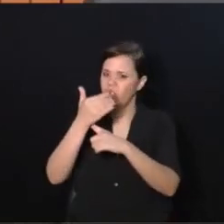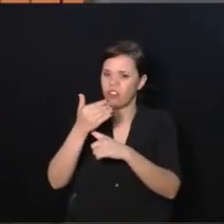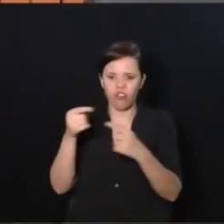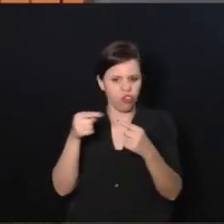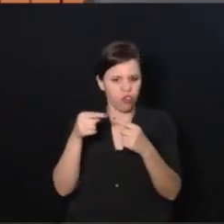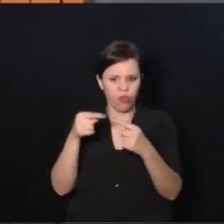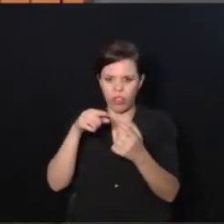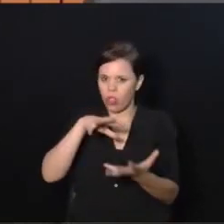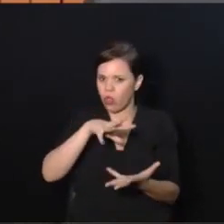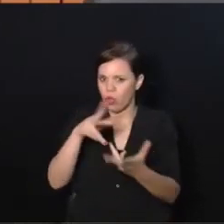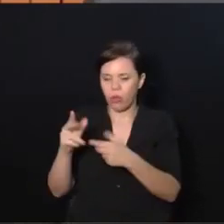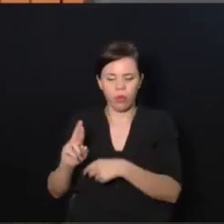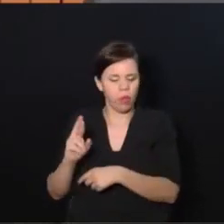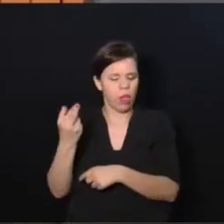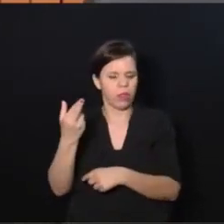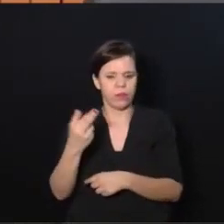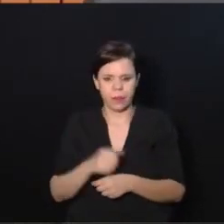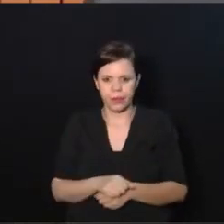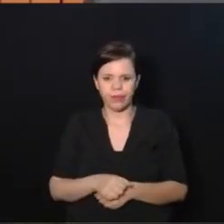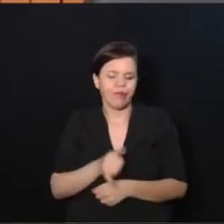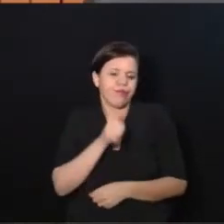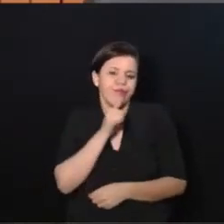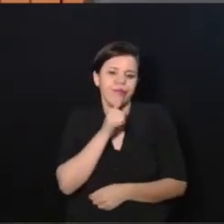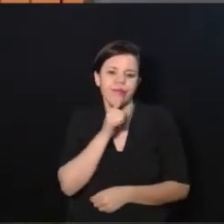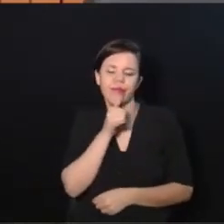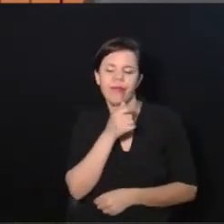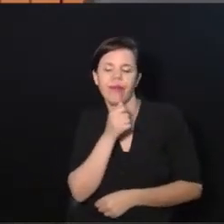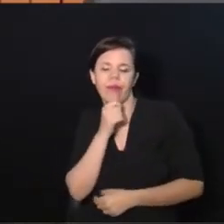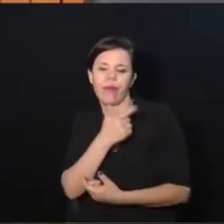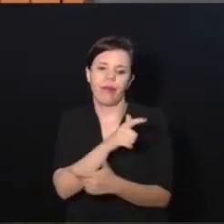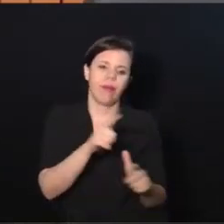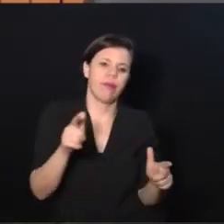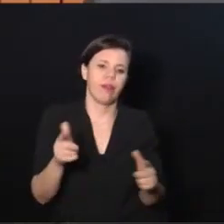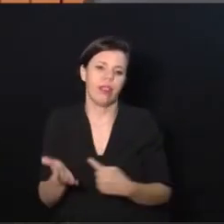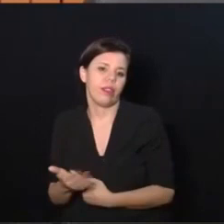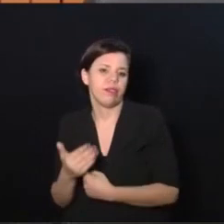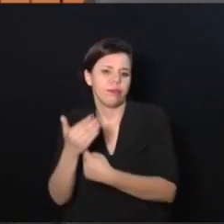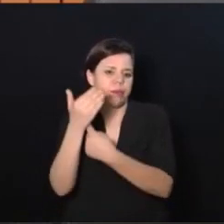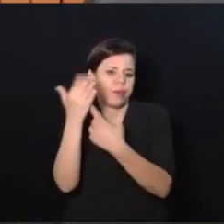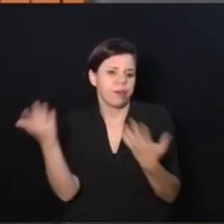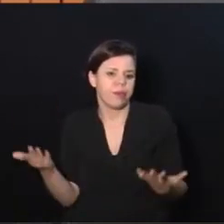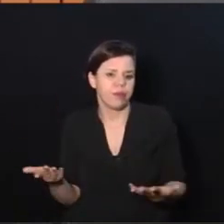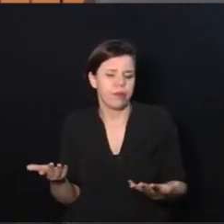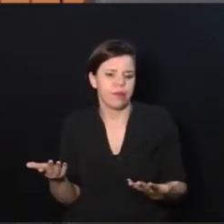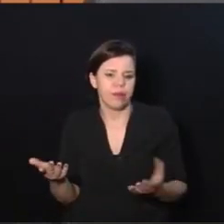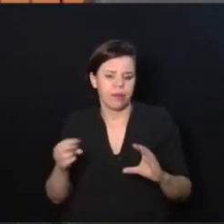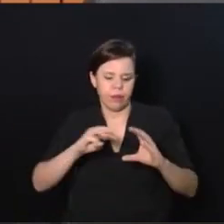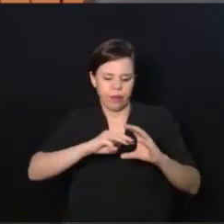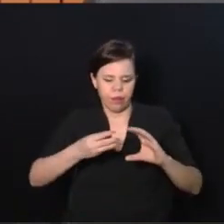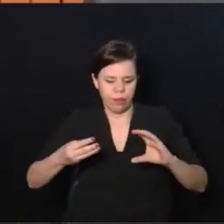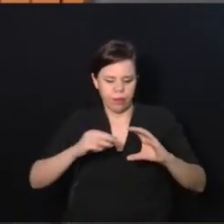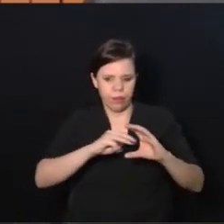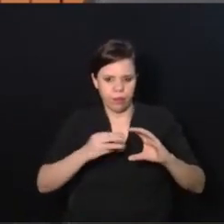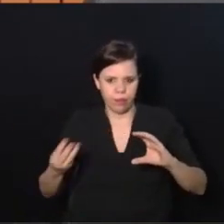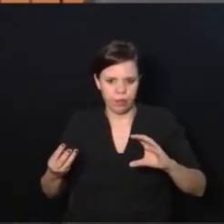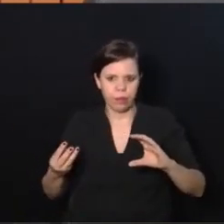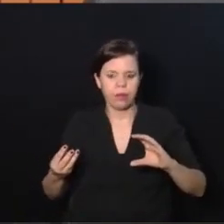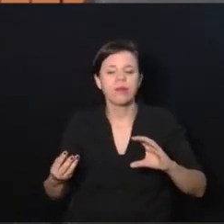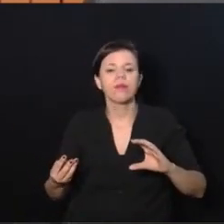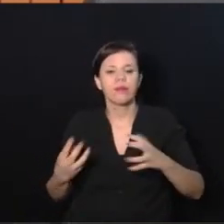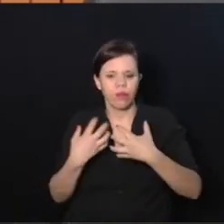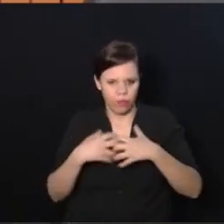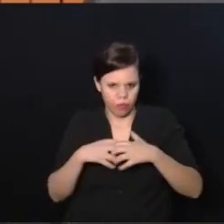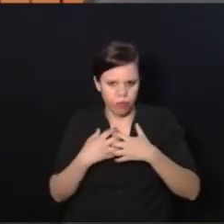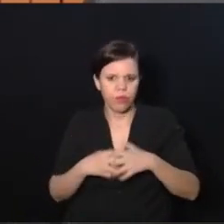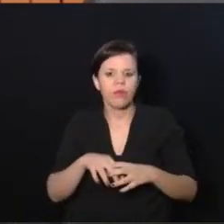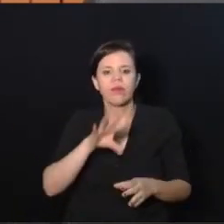Terra para poder resolver. Por exemplo, a gente ainda não tem essa tecnologia das células-tronco funcionando a ponto